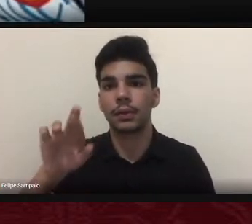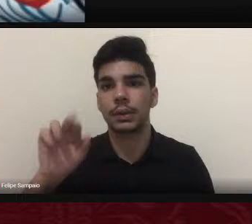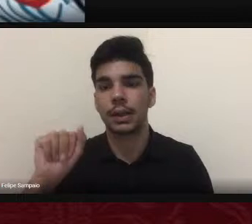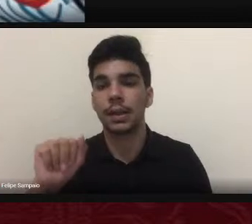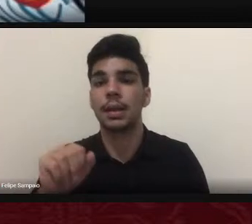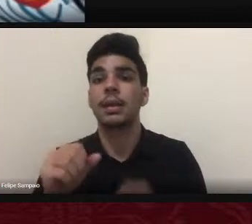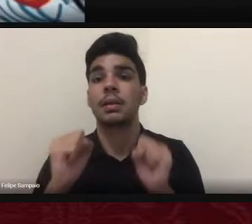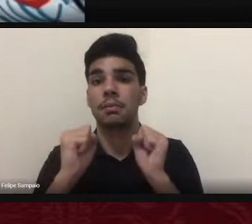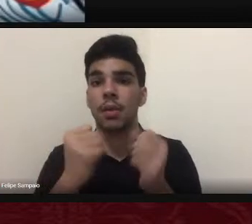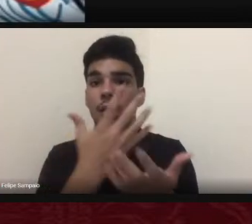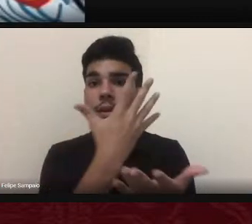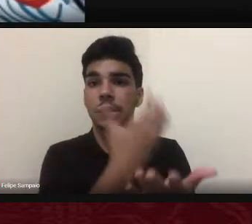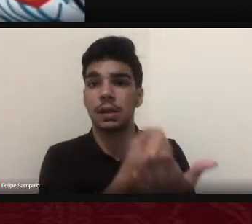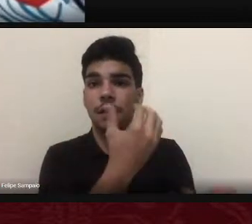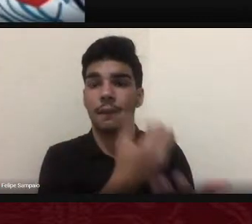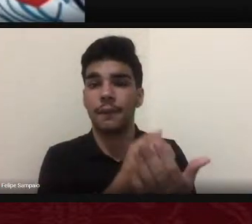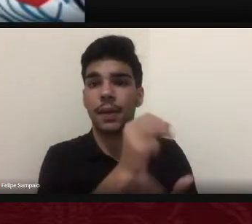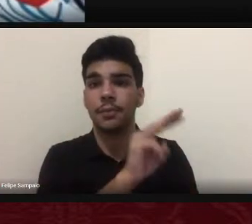UFGD